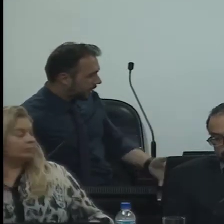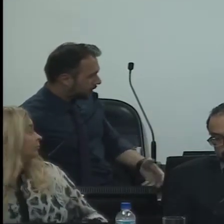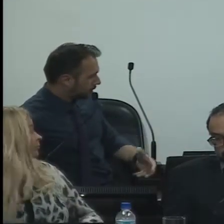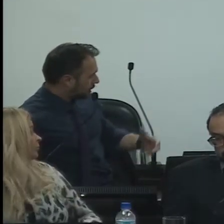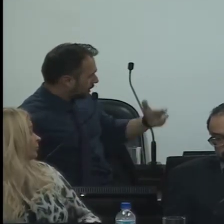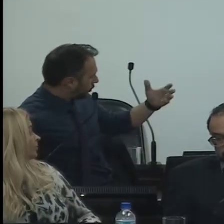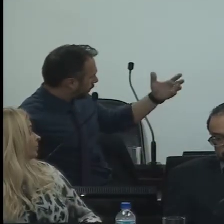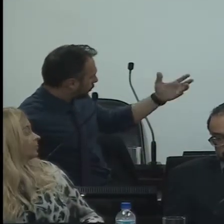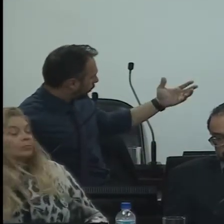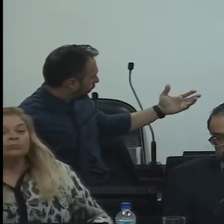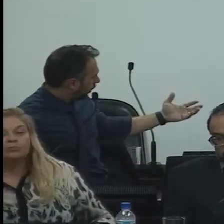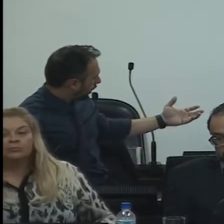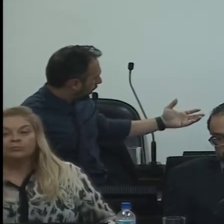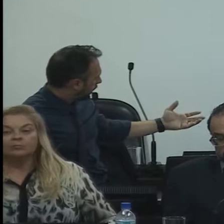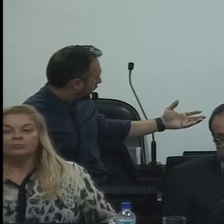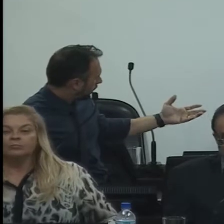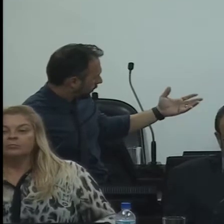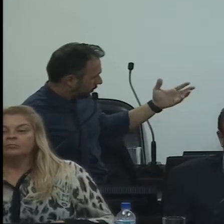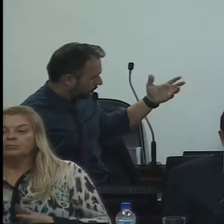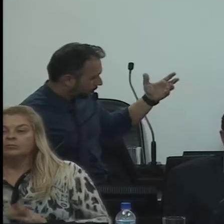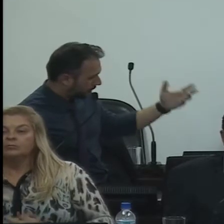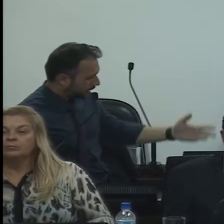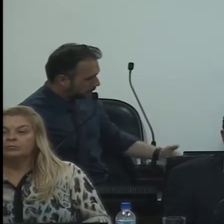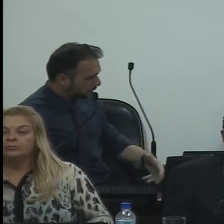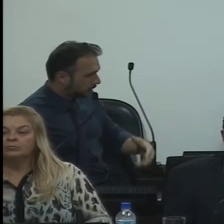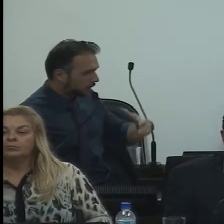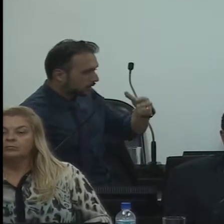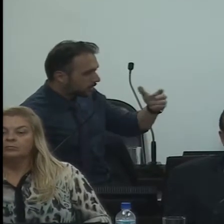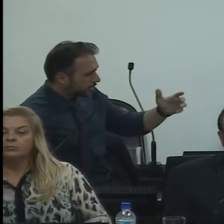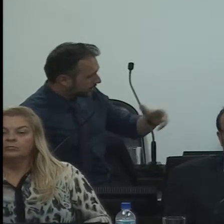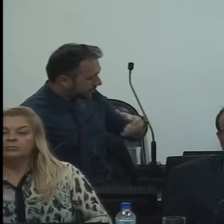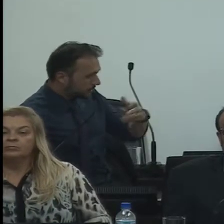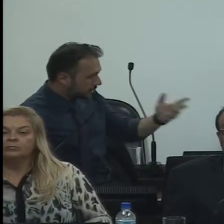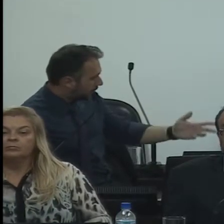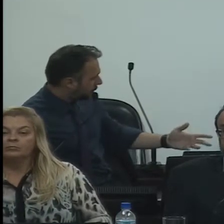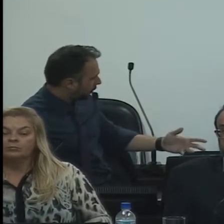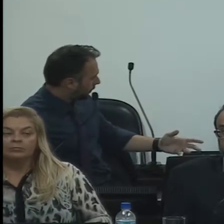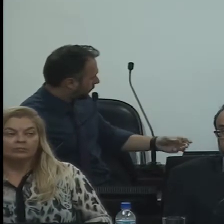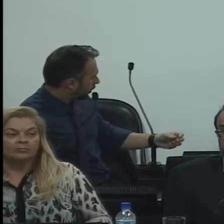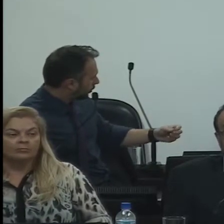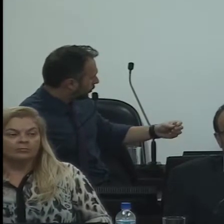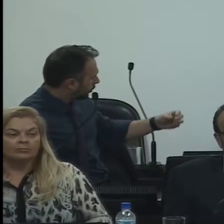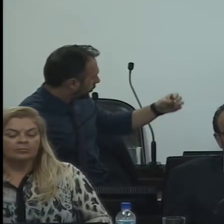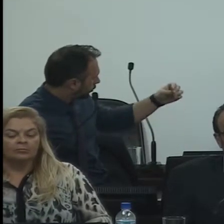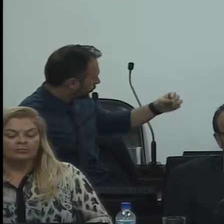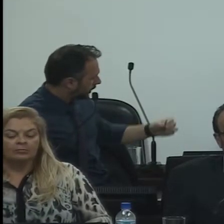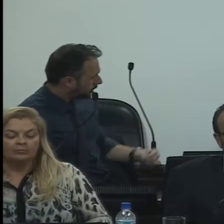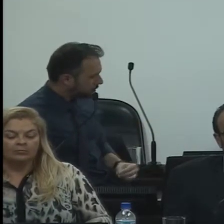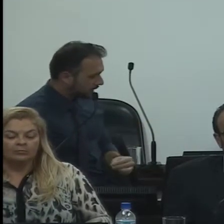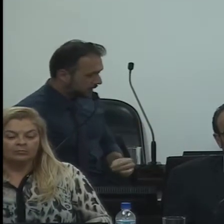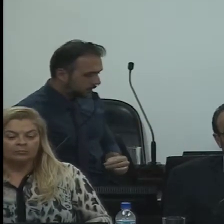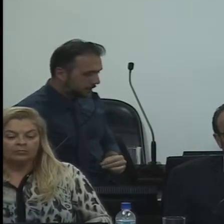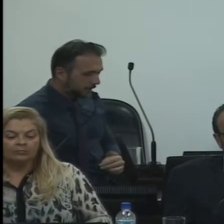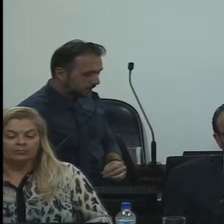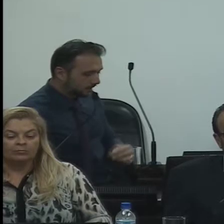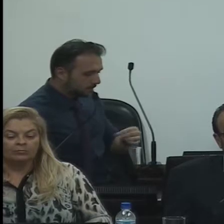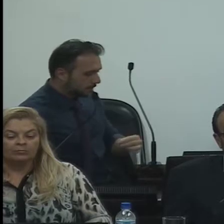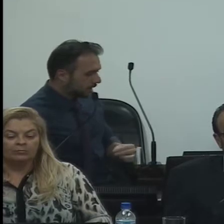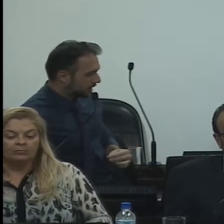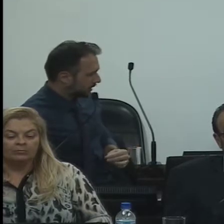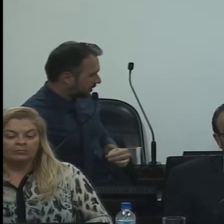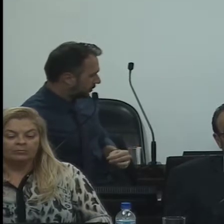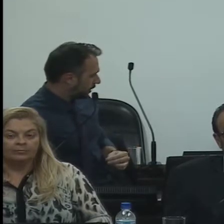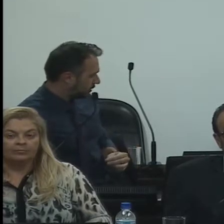judiciário quanto o governador, seja quem for. Então, o jurídico daqui de Nimeira